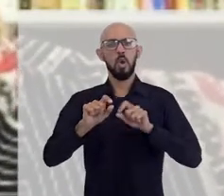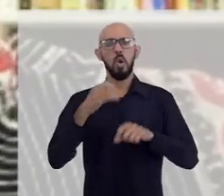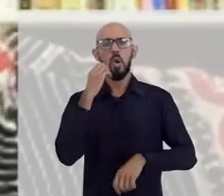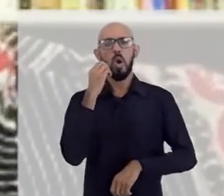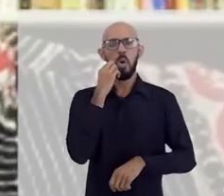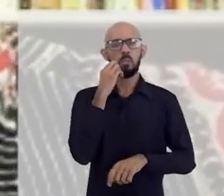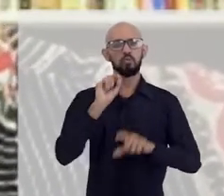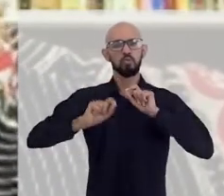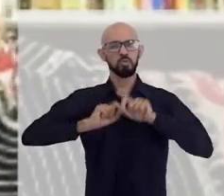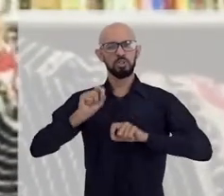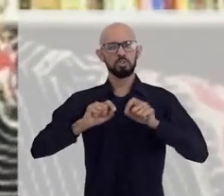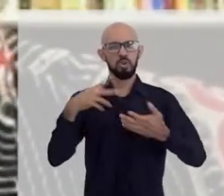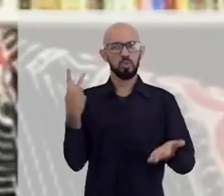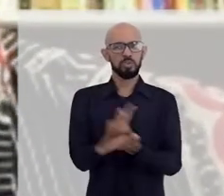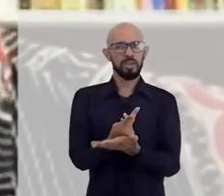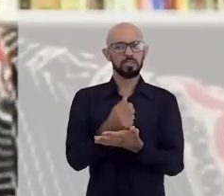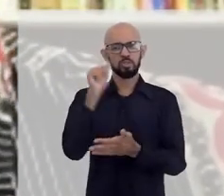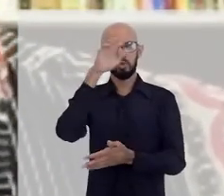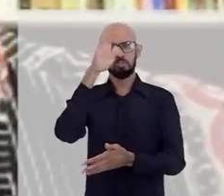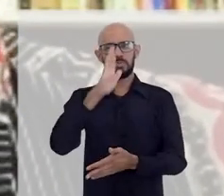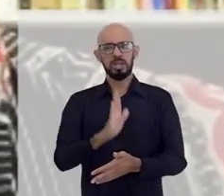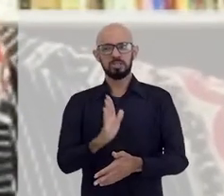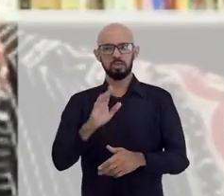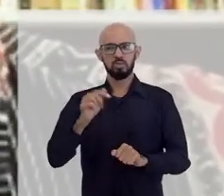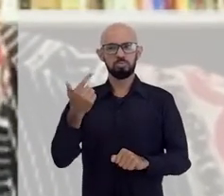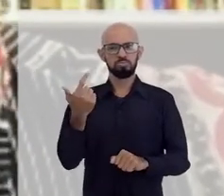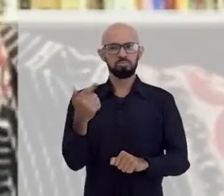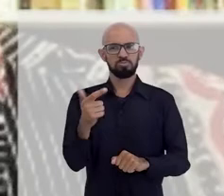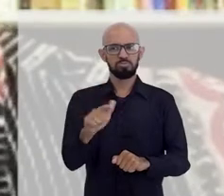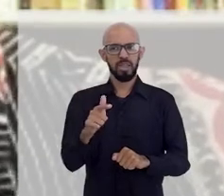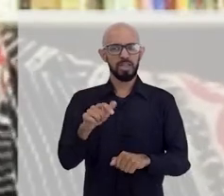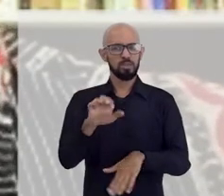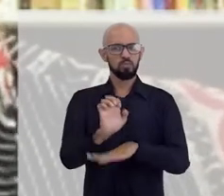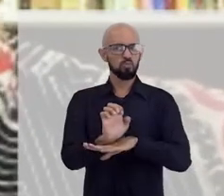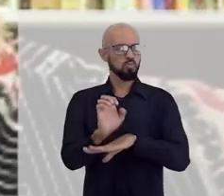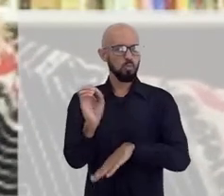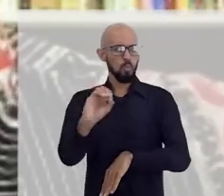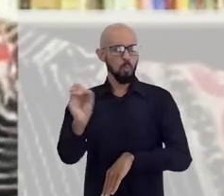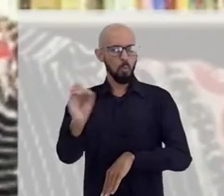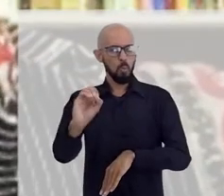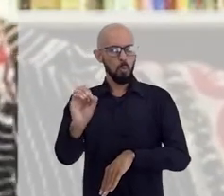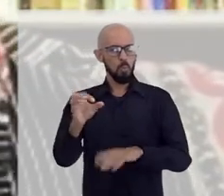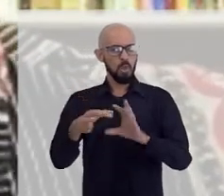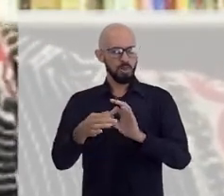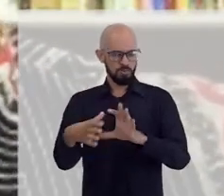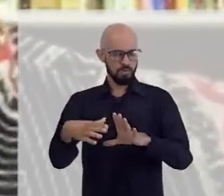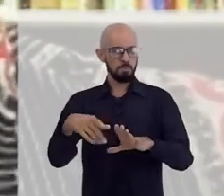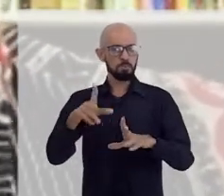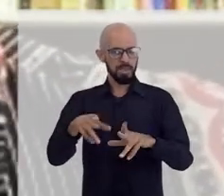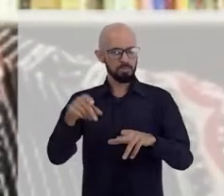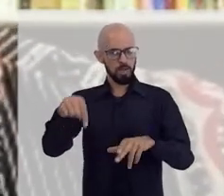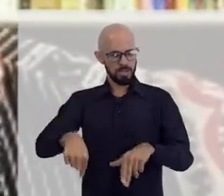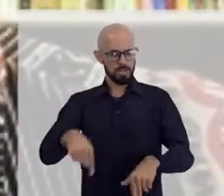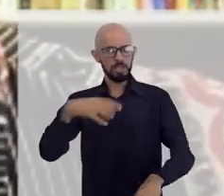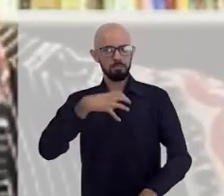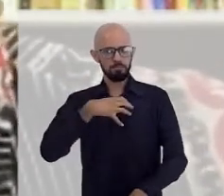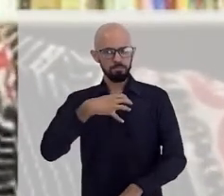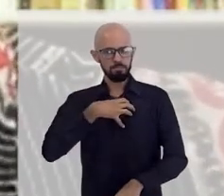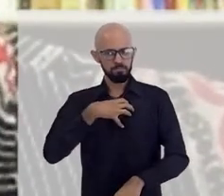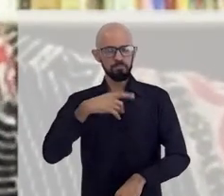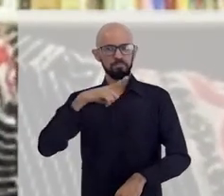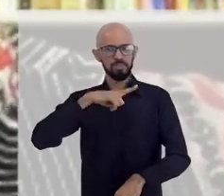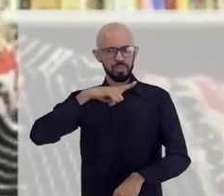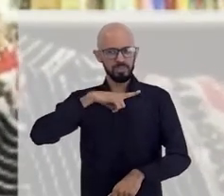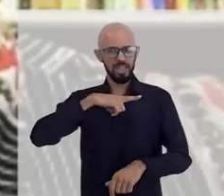Obviamente, nós temos racismo no Brasil inteiro. Não tem nenhum Estado que esteja livre disso. Mesmo a Bahia, que tem um grande percentual de pessoas